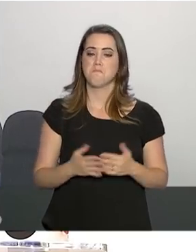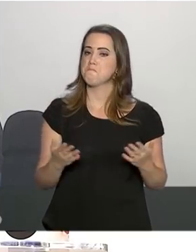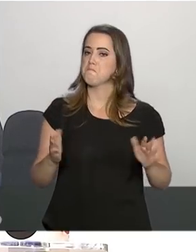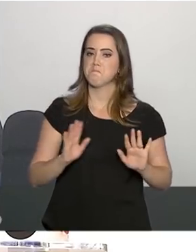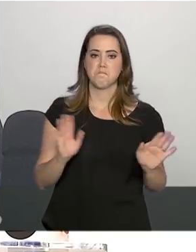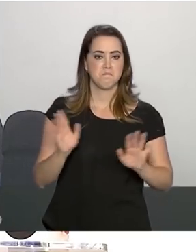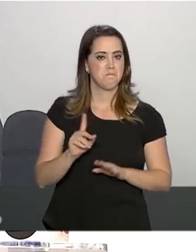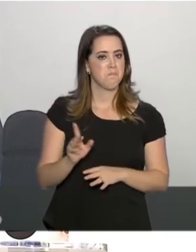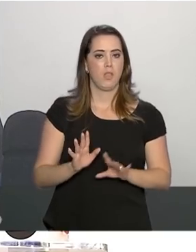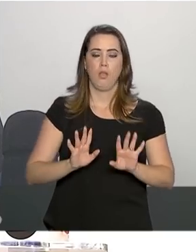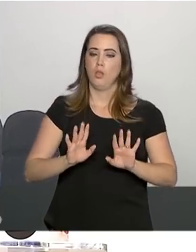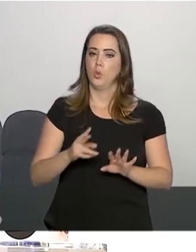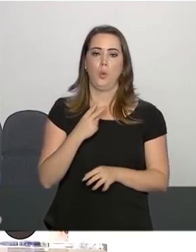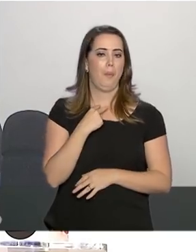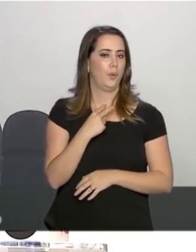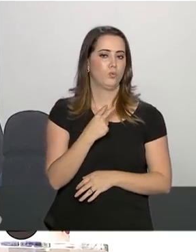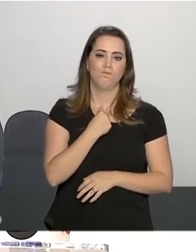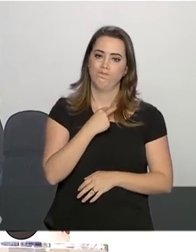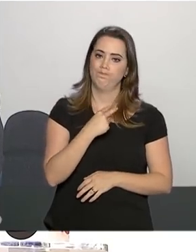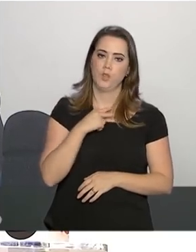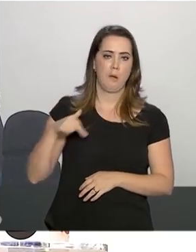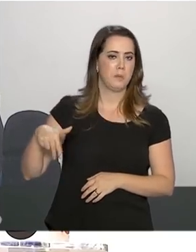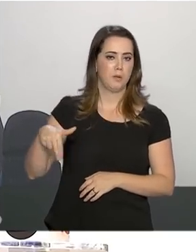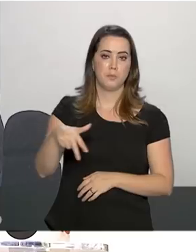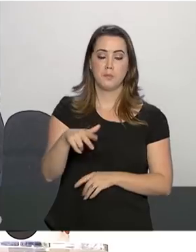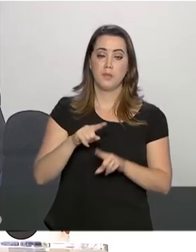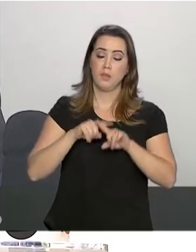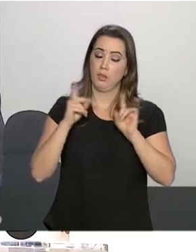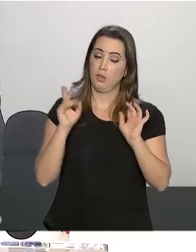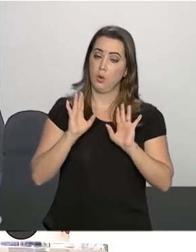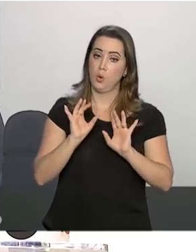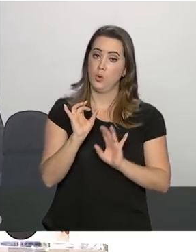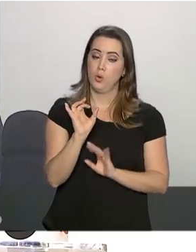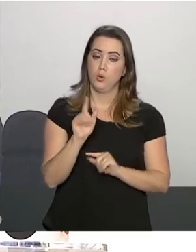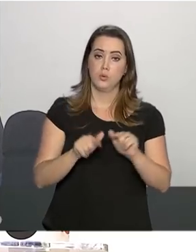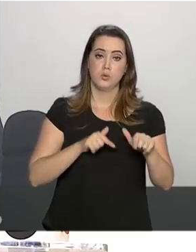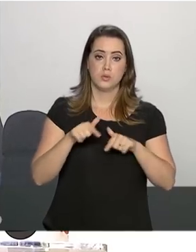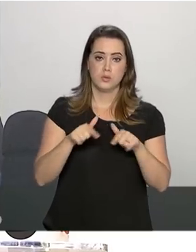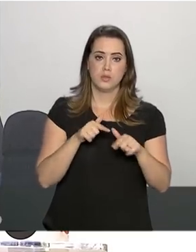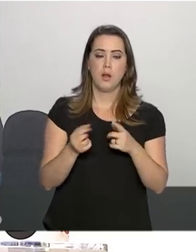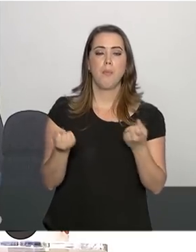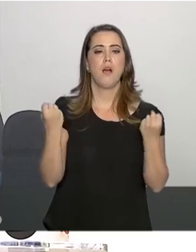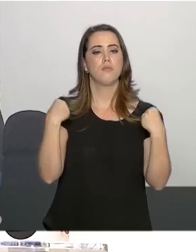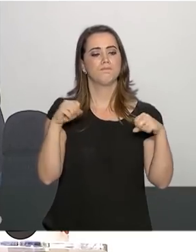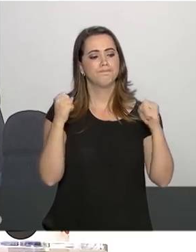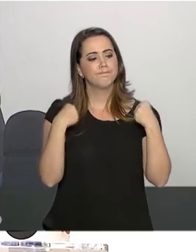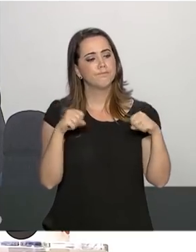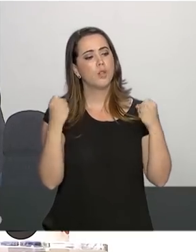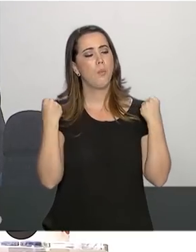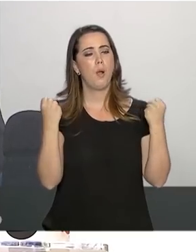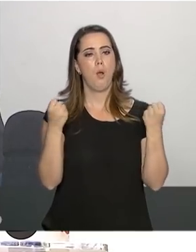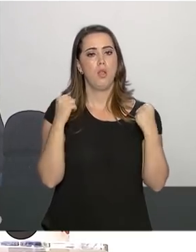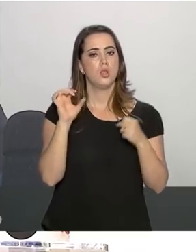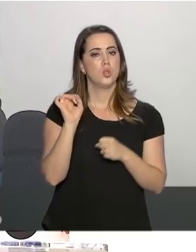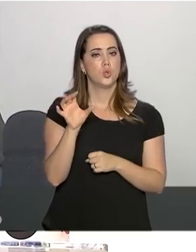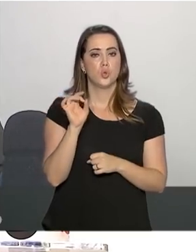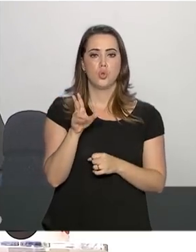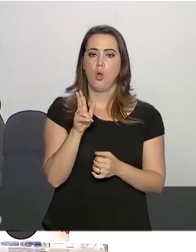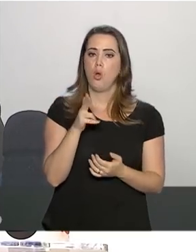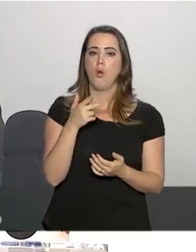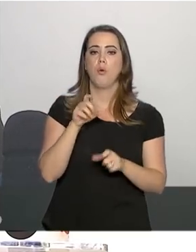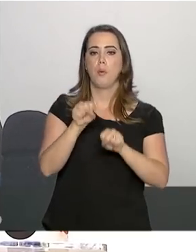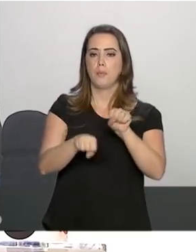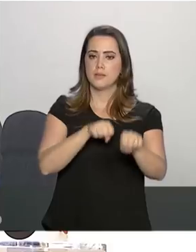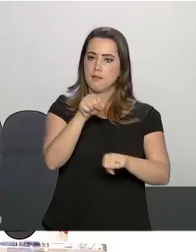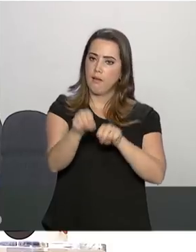foi permitido que ele saísse do quarto para caminhar. Então, as atividades físicas dele estão adestritas à